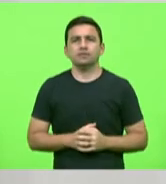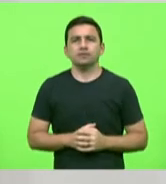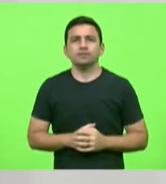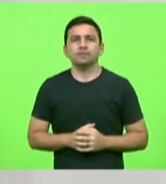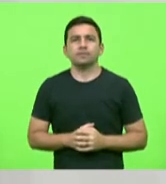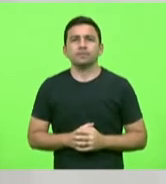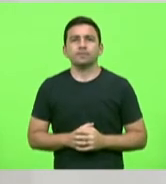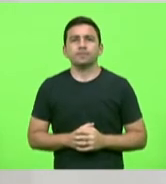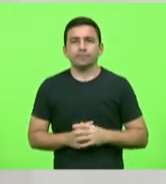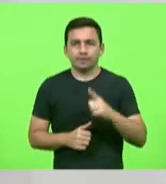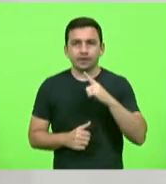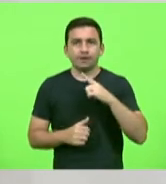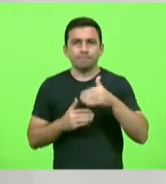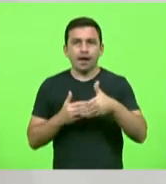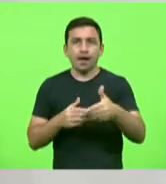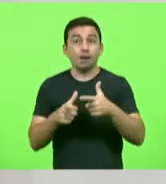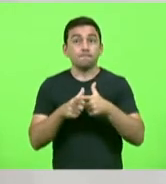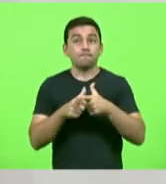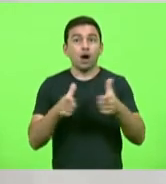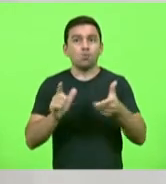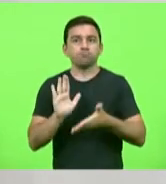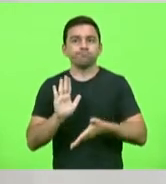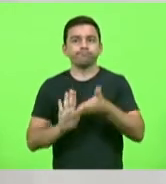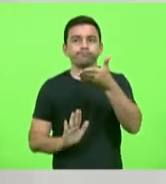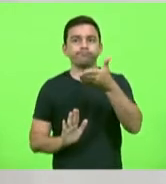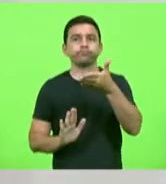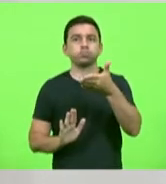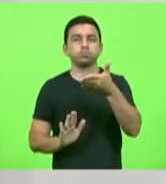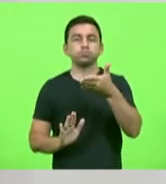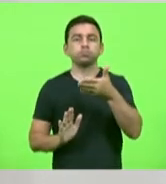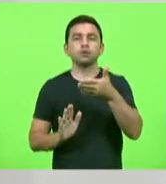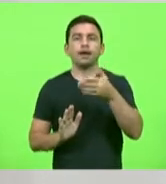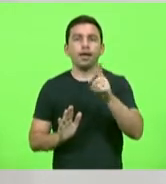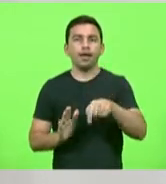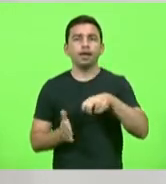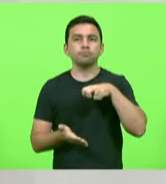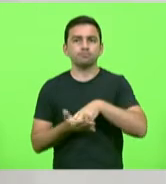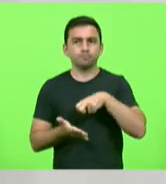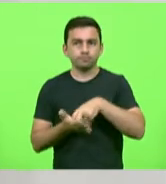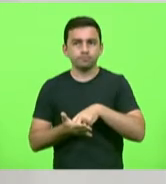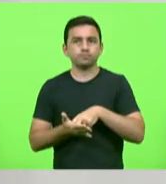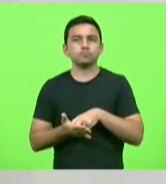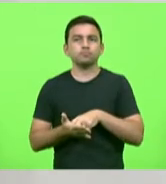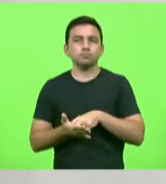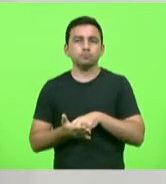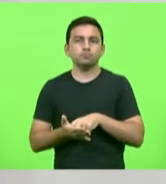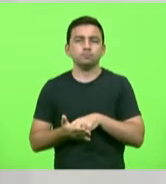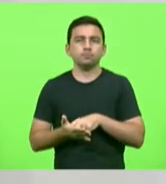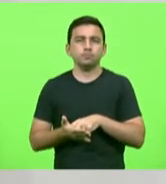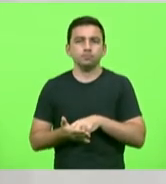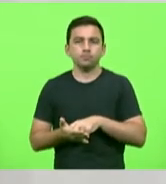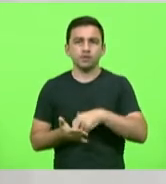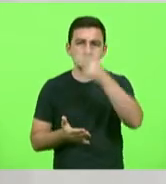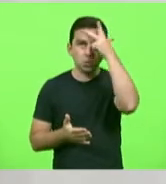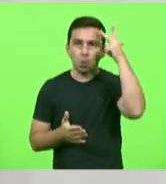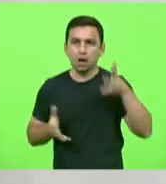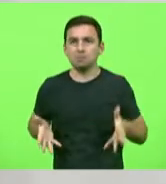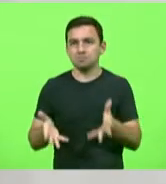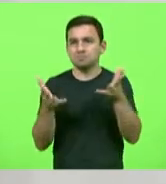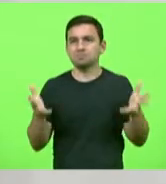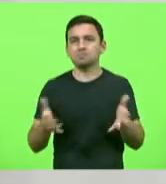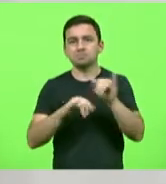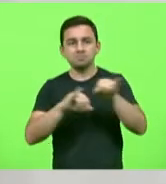a majoração isto é o aumento da pena para quem promover ou